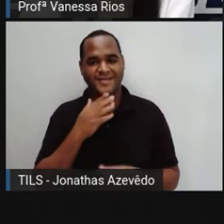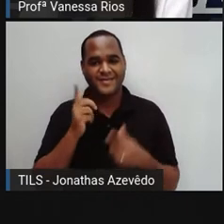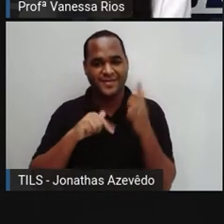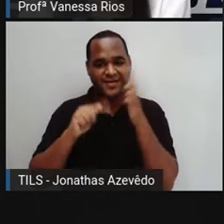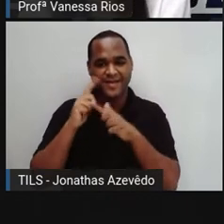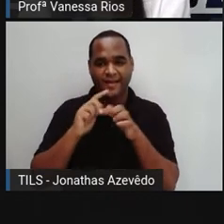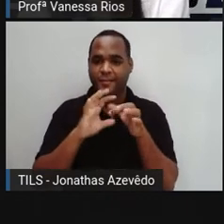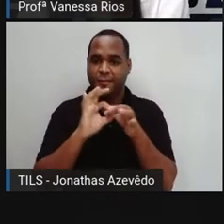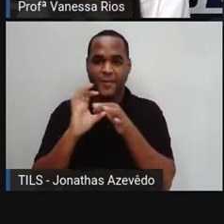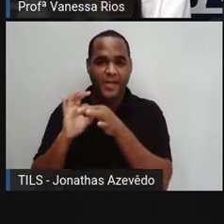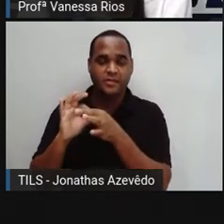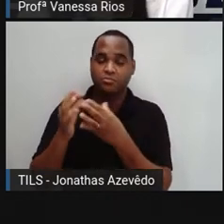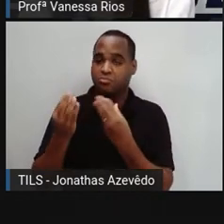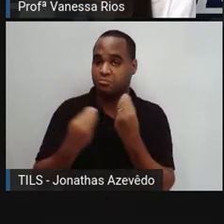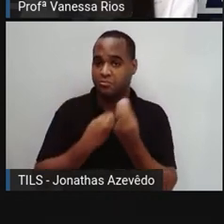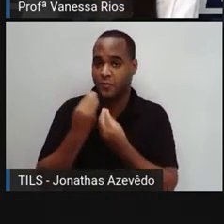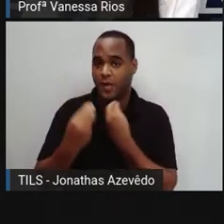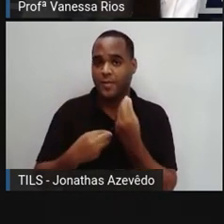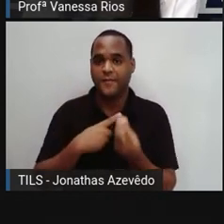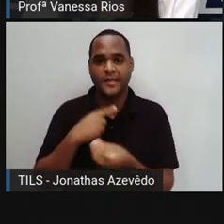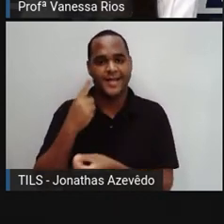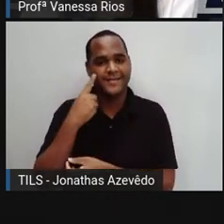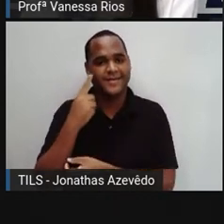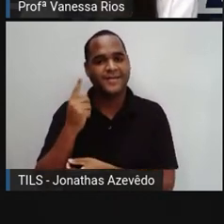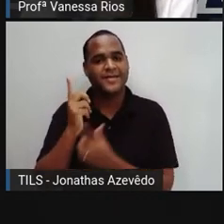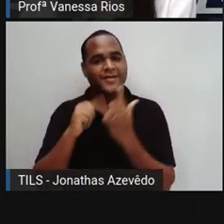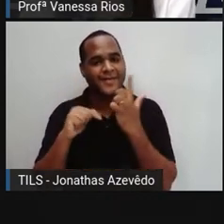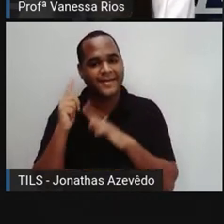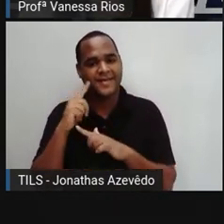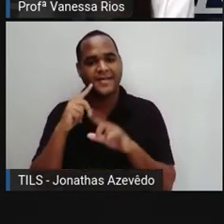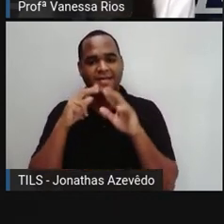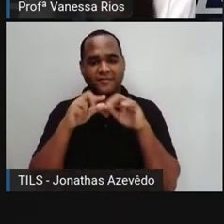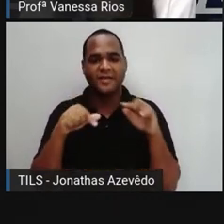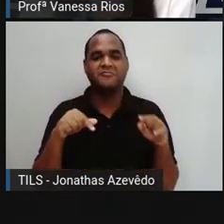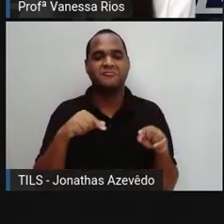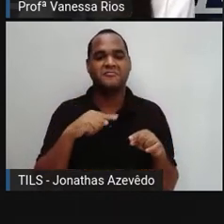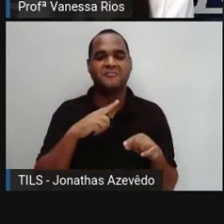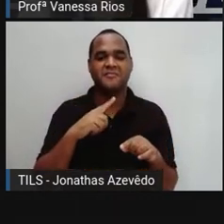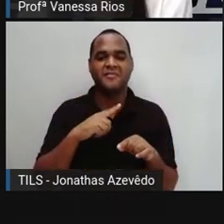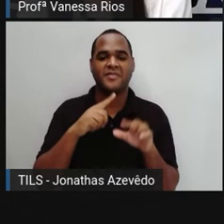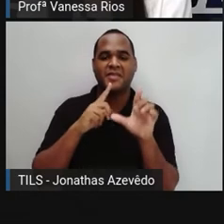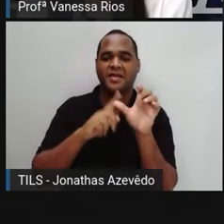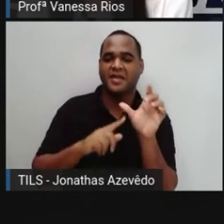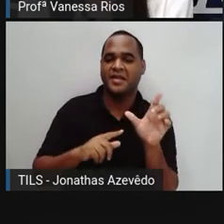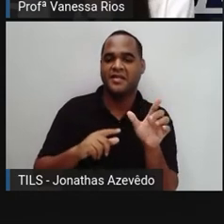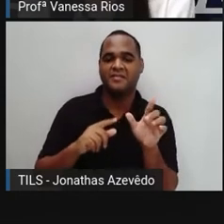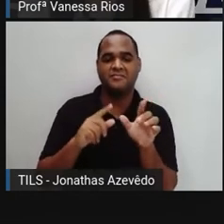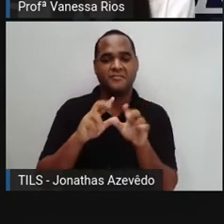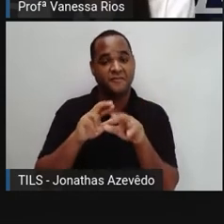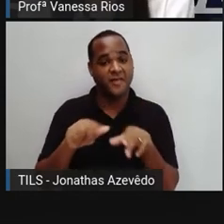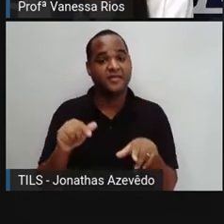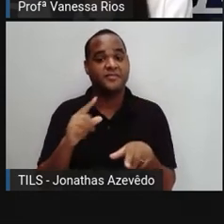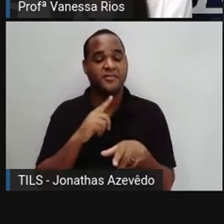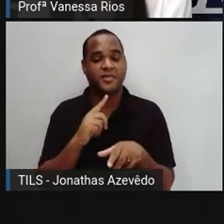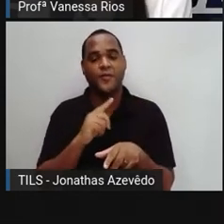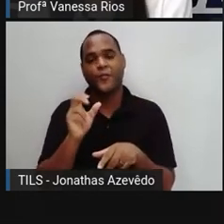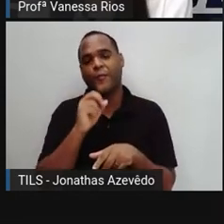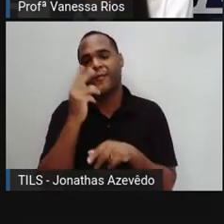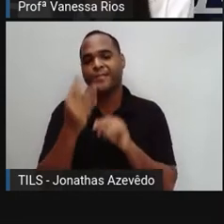alguma relação, descobrir aí de quais letras, né? Cada símbolo aí, ou cada